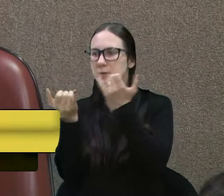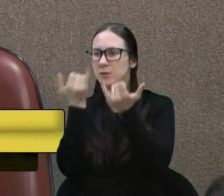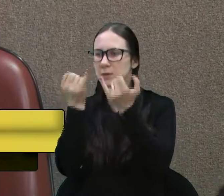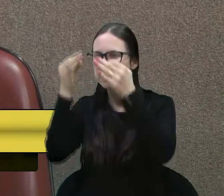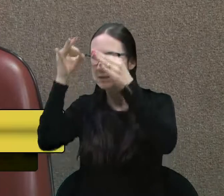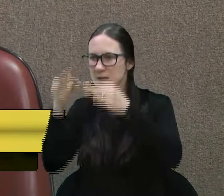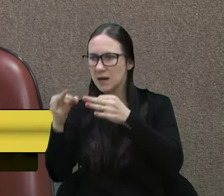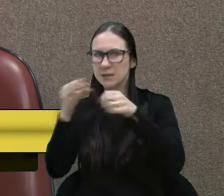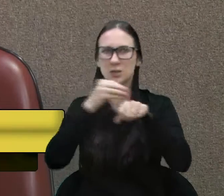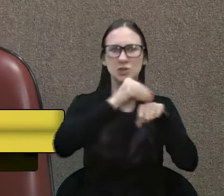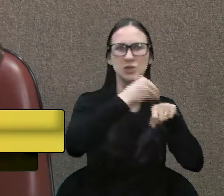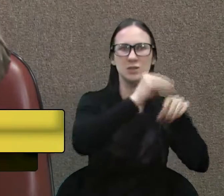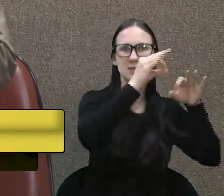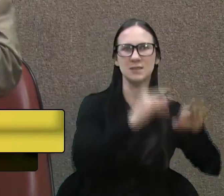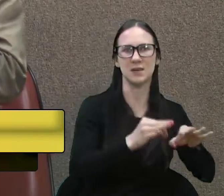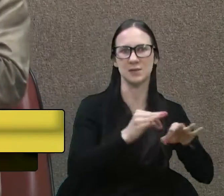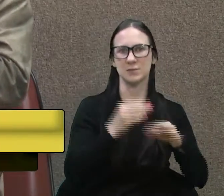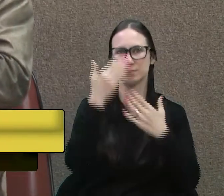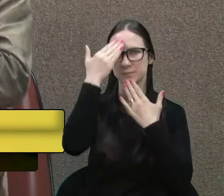o recurso. Obrigado, senhor presidente.